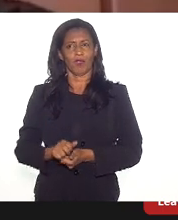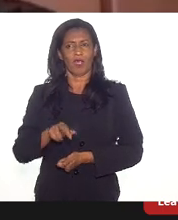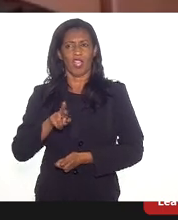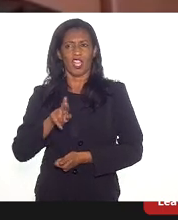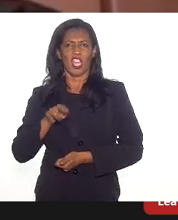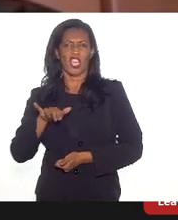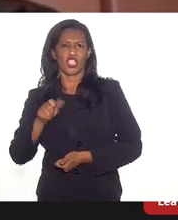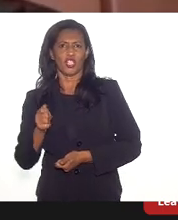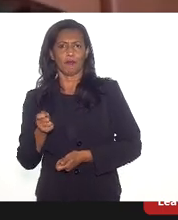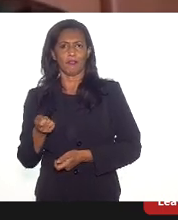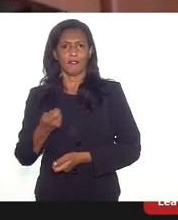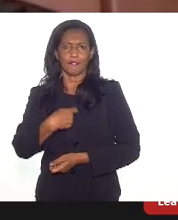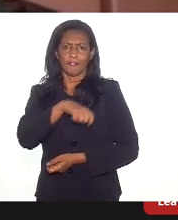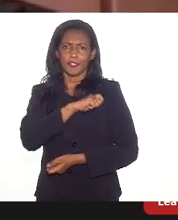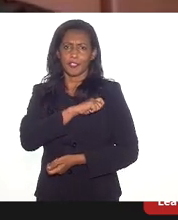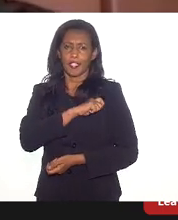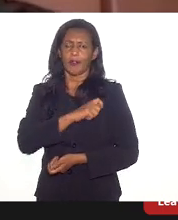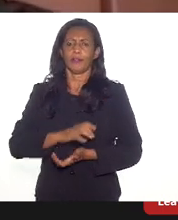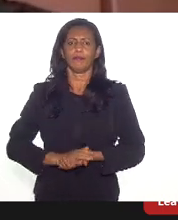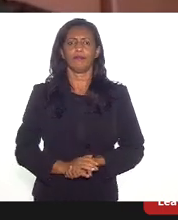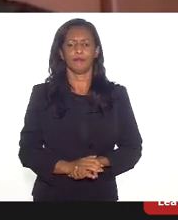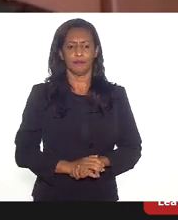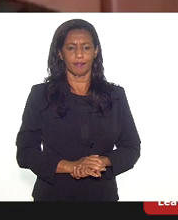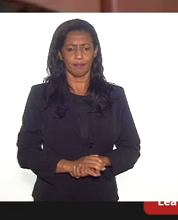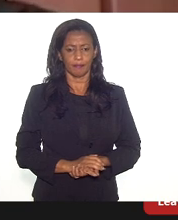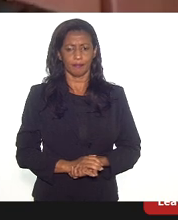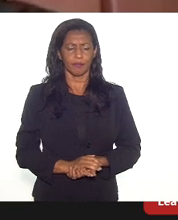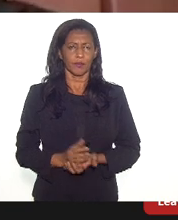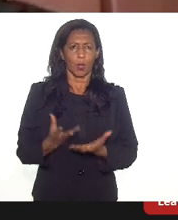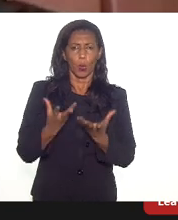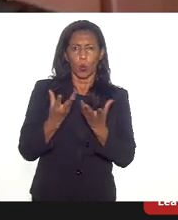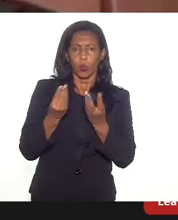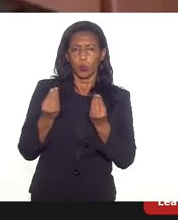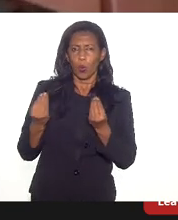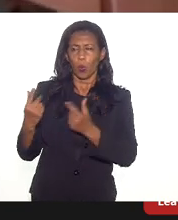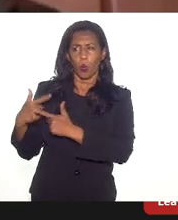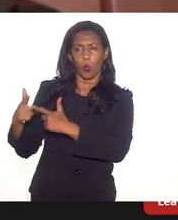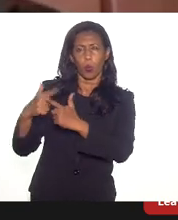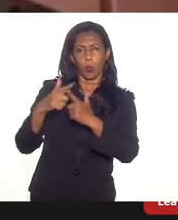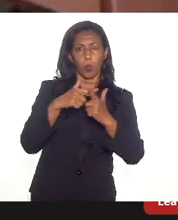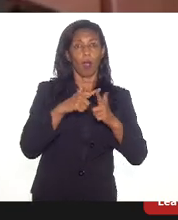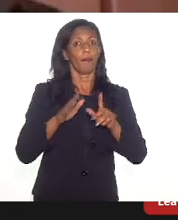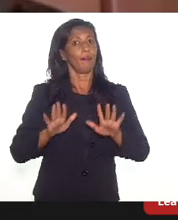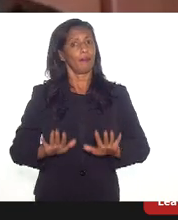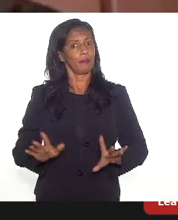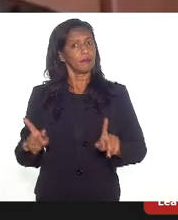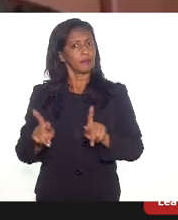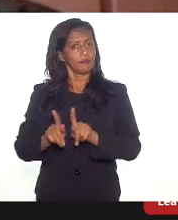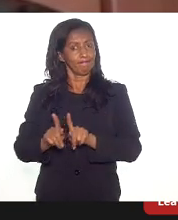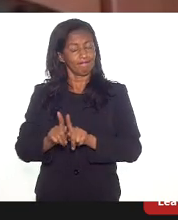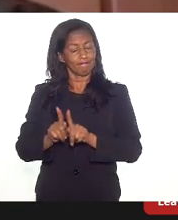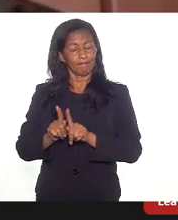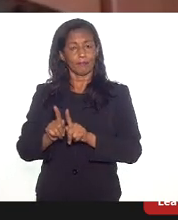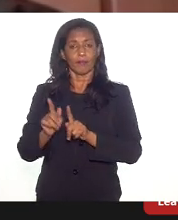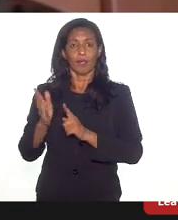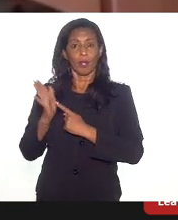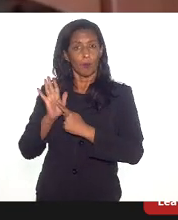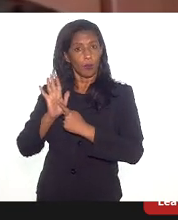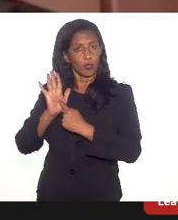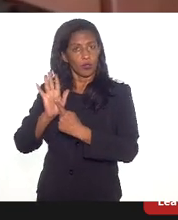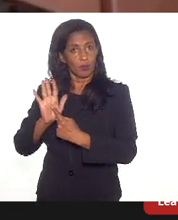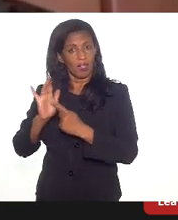recuperação fiscal, de muitas contingências, mas também demonstrando que é